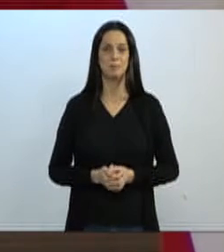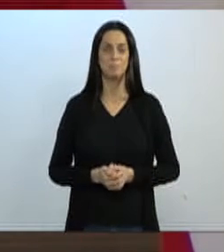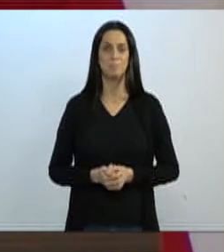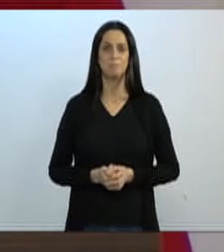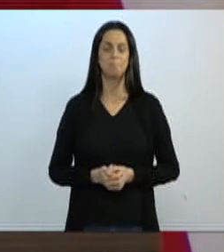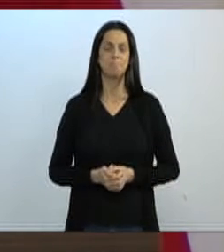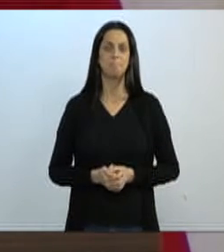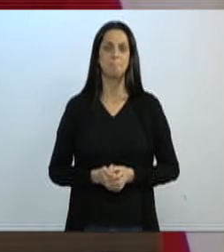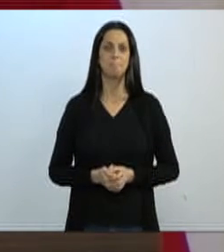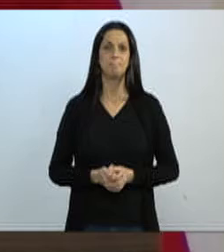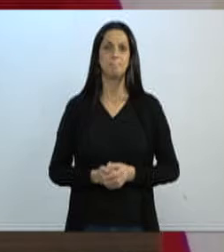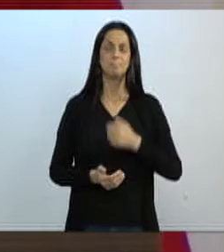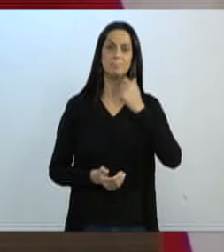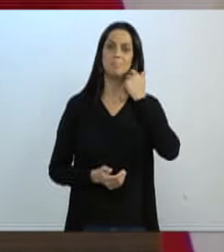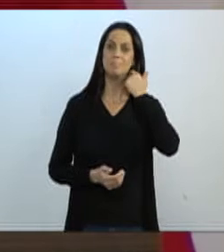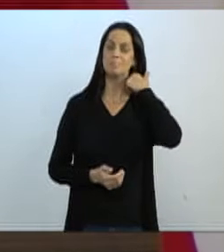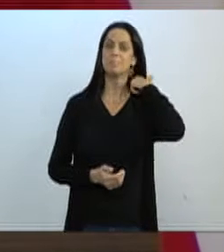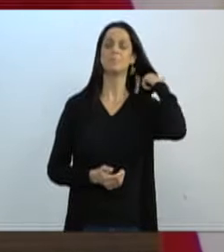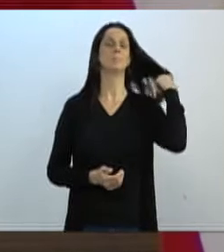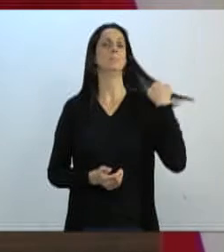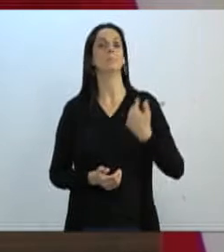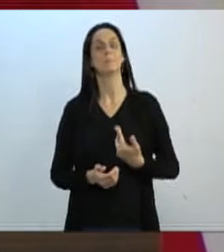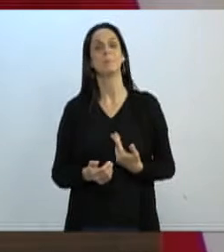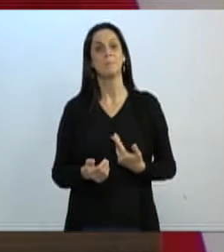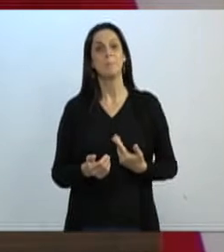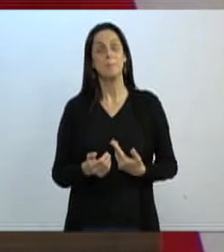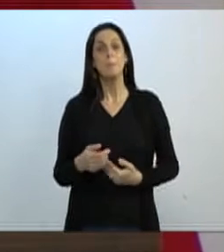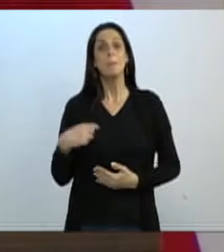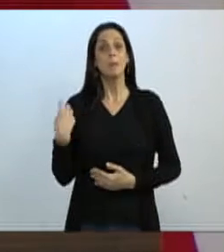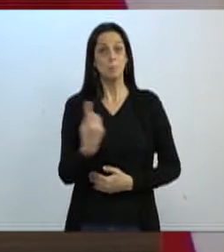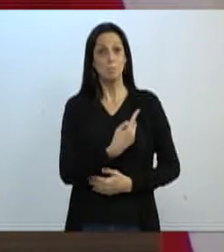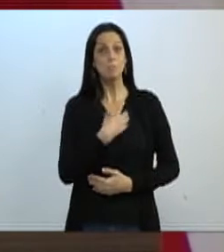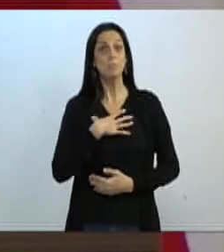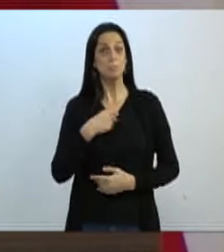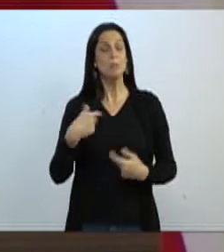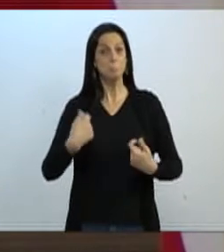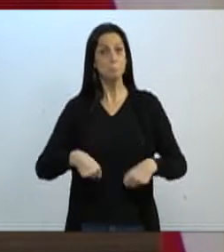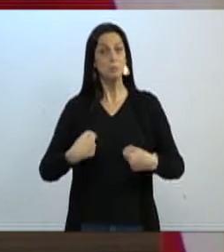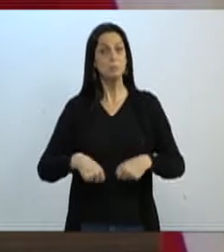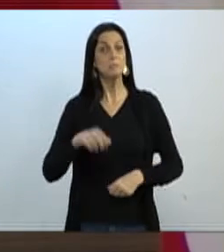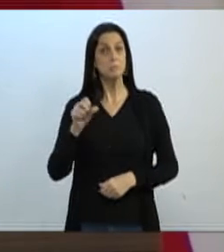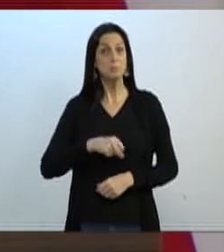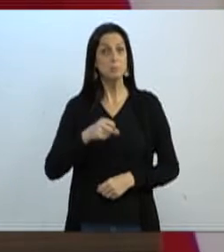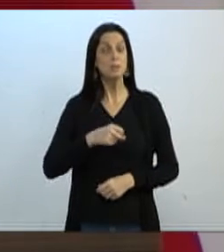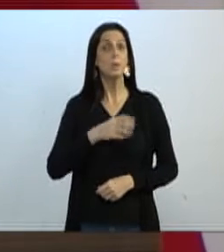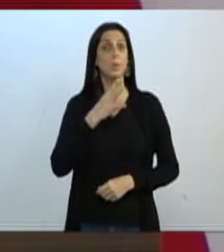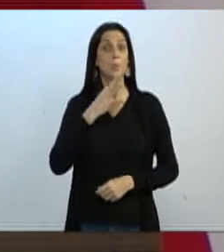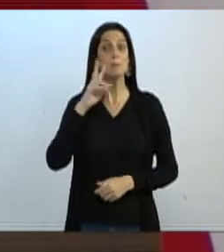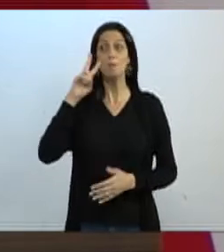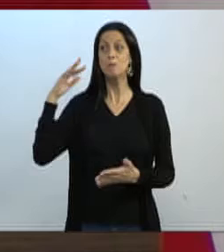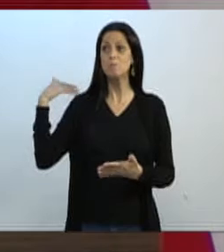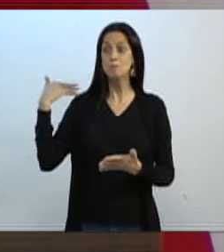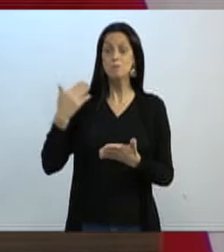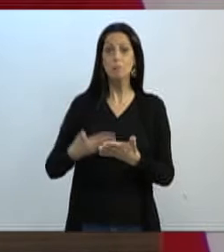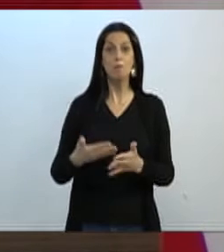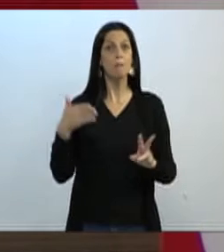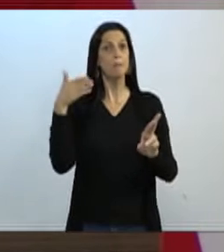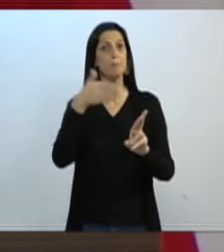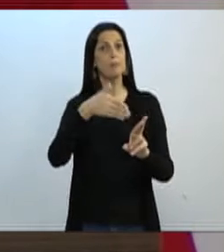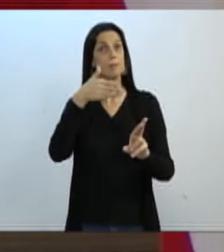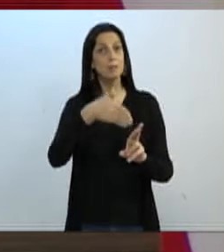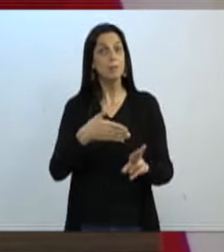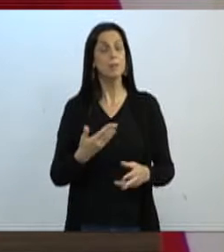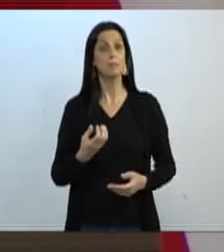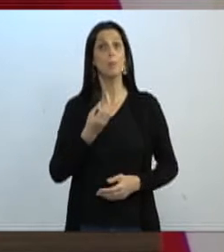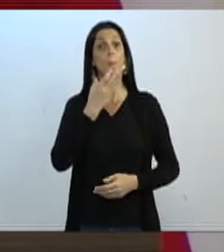E, sinceramente, vou dizer a vocês que os nossos filhos, eles precisam disso, precisam de referências, de